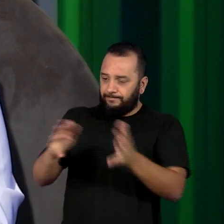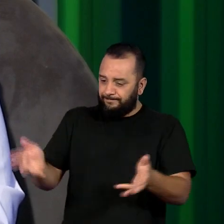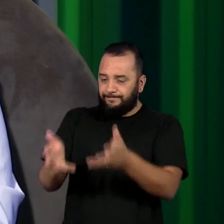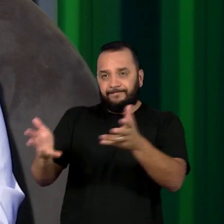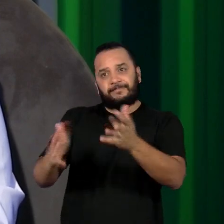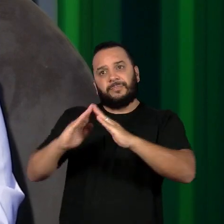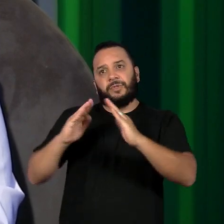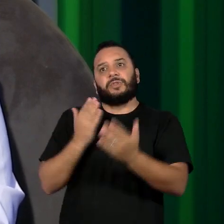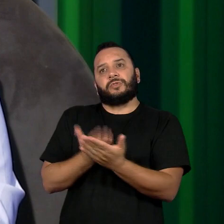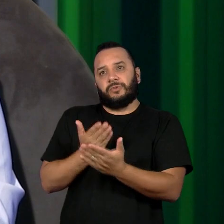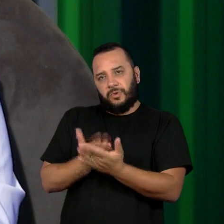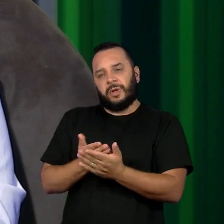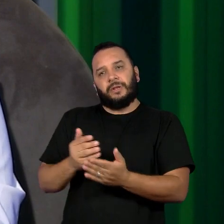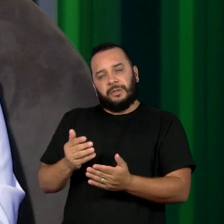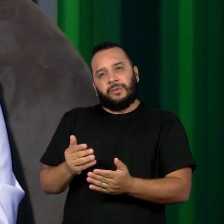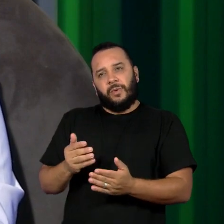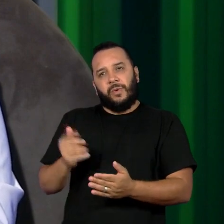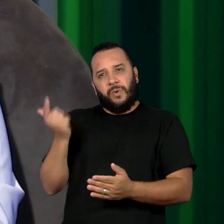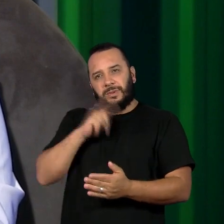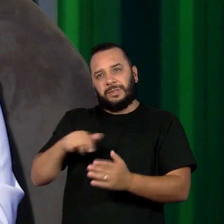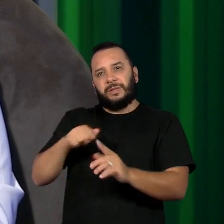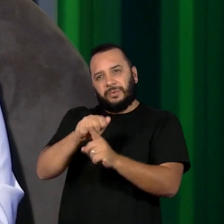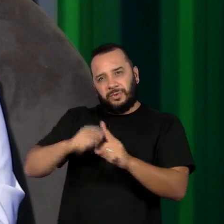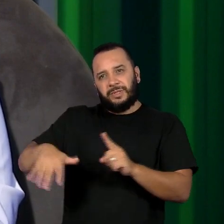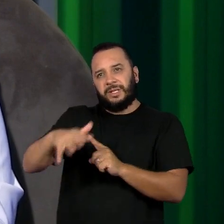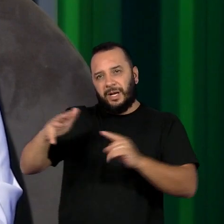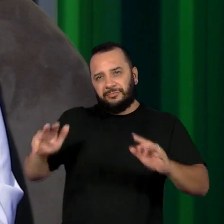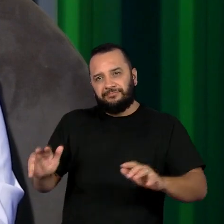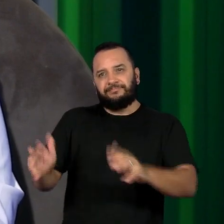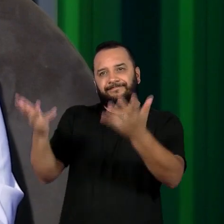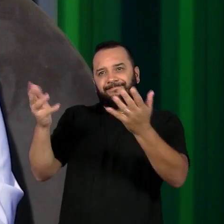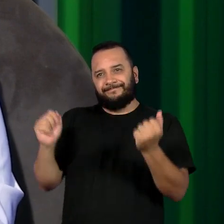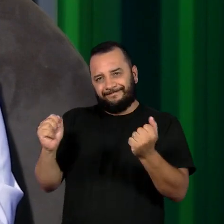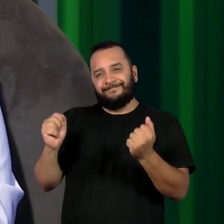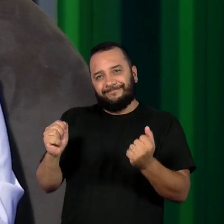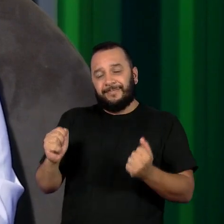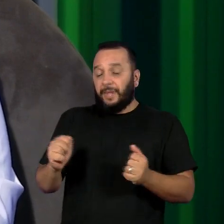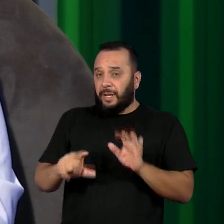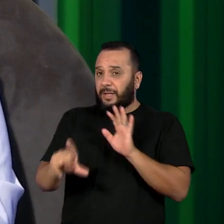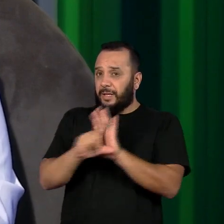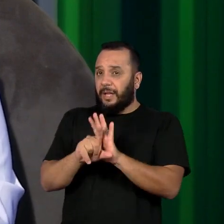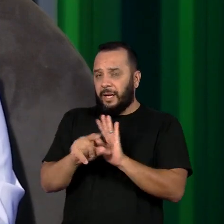transformamos a sociedade. Então, esse é o nosso objetivo. E ela está dando conta, sim,